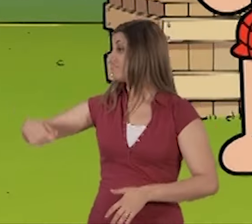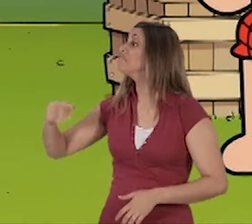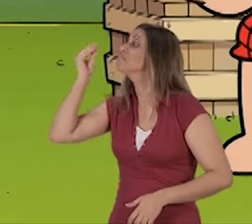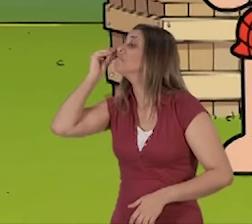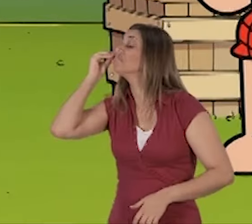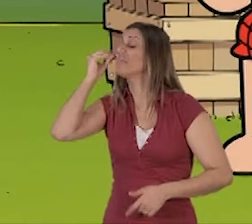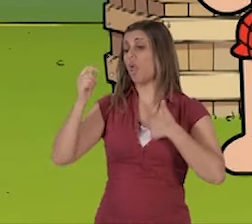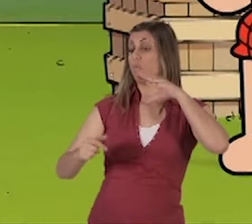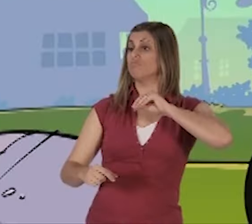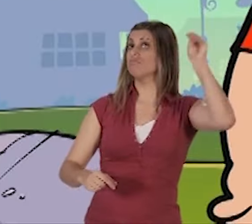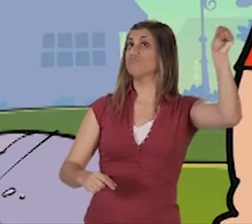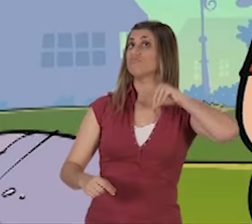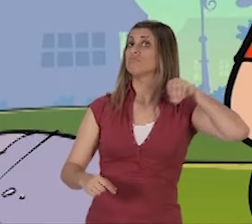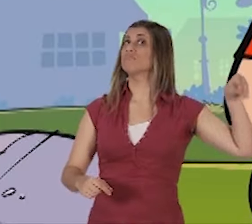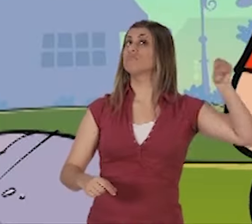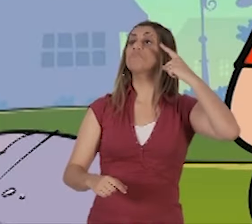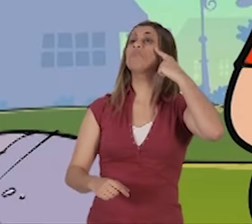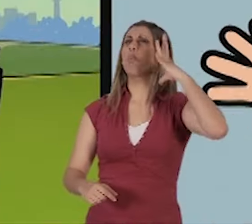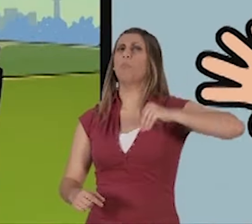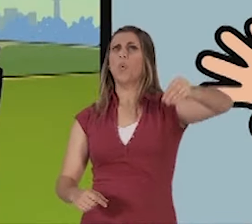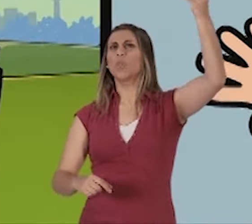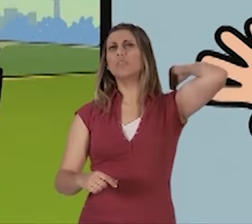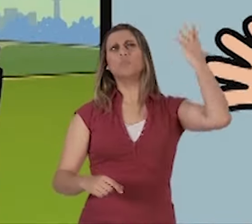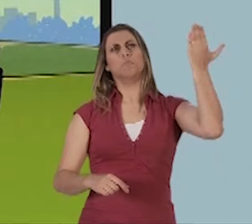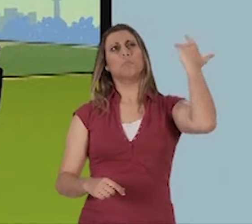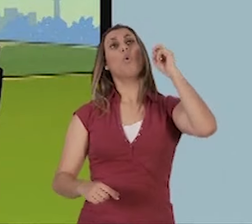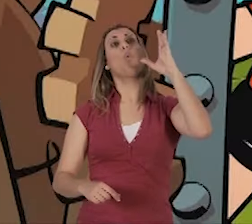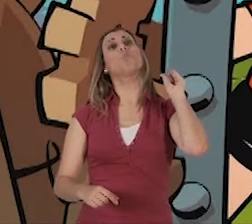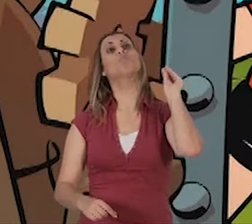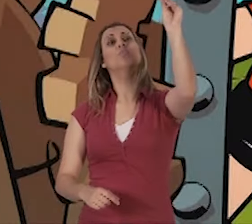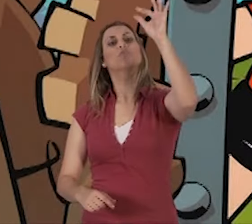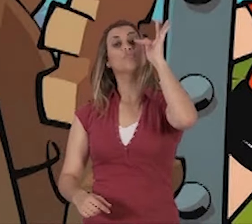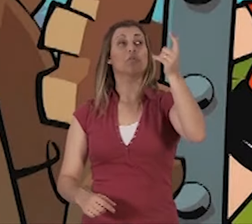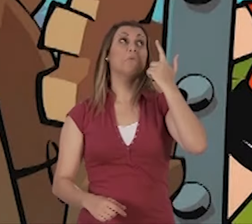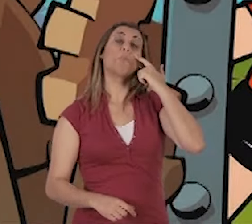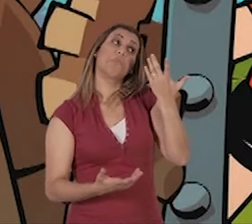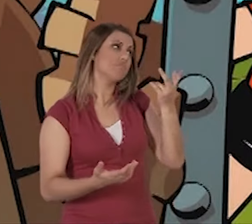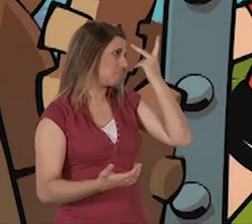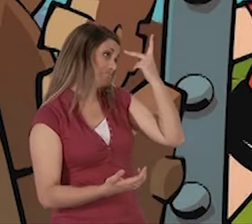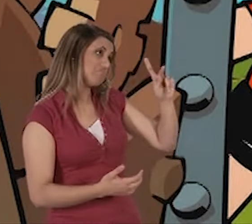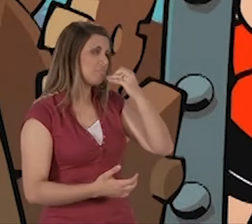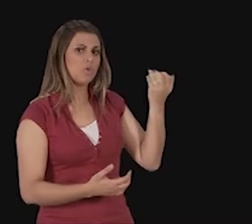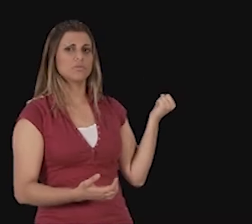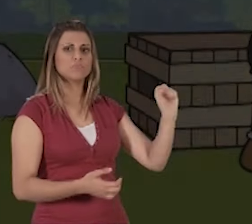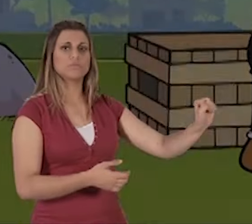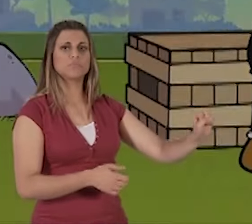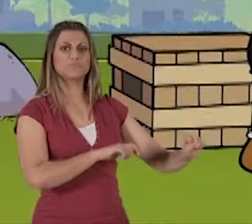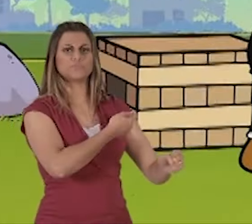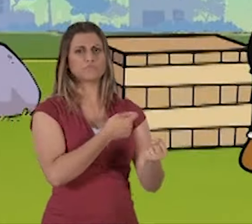Pega esse barato aí que eu vou entrar! Você vai entrar? Já entrei, meu chapa! Tá bom, você é quem sabe!